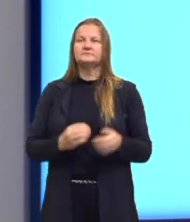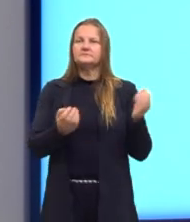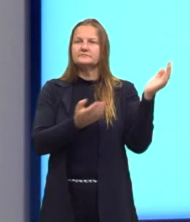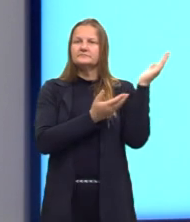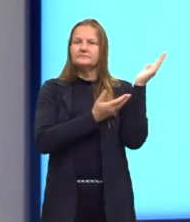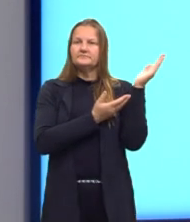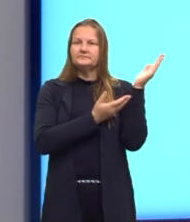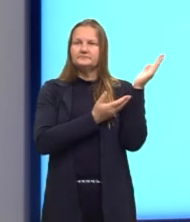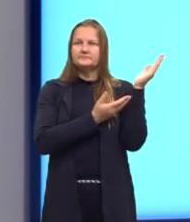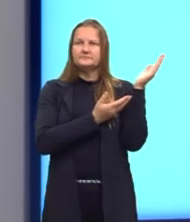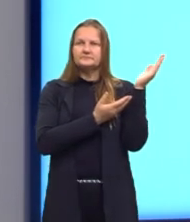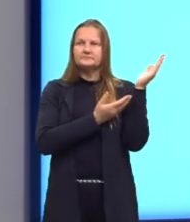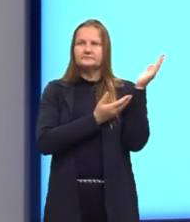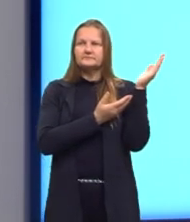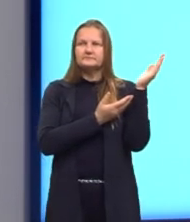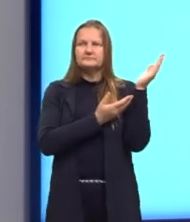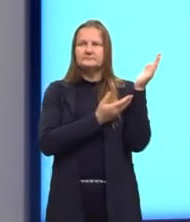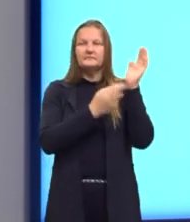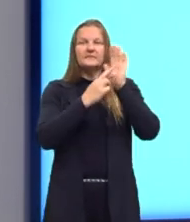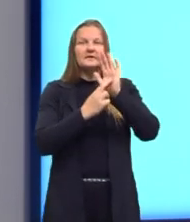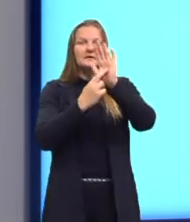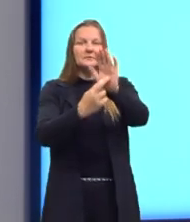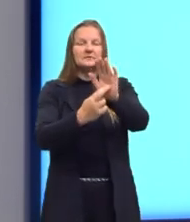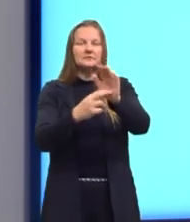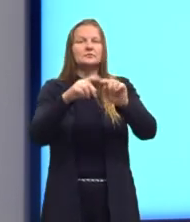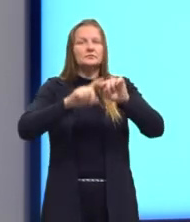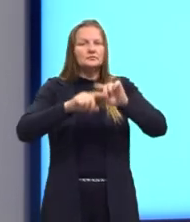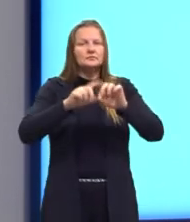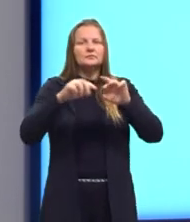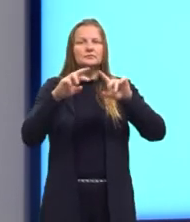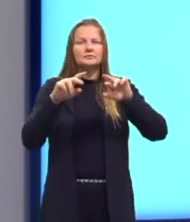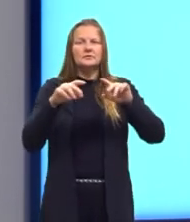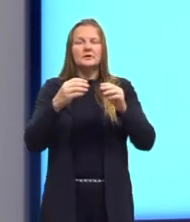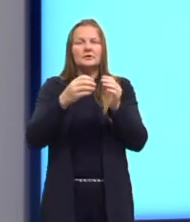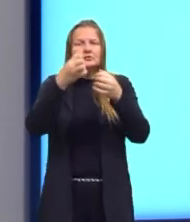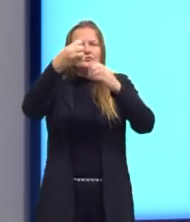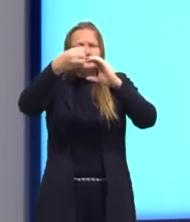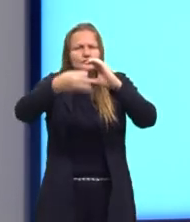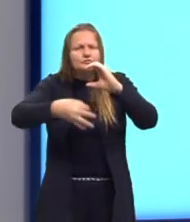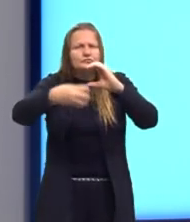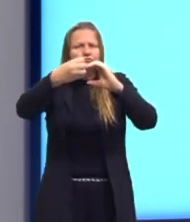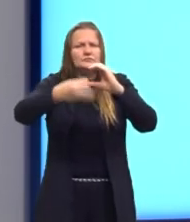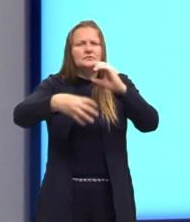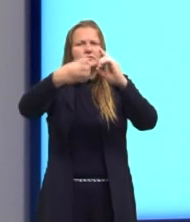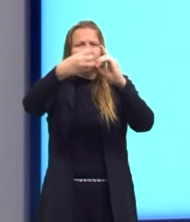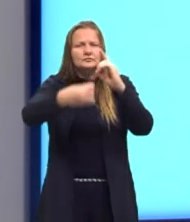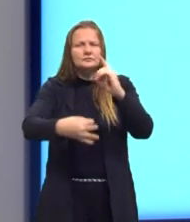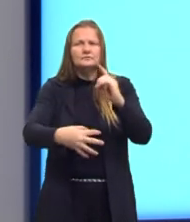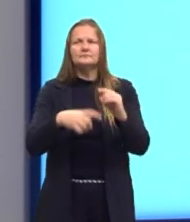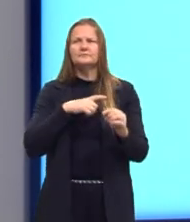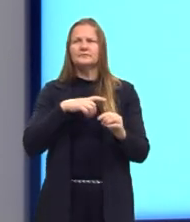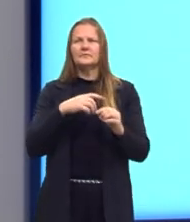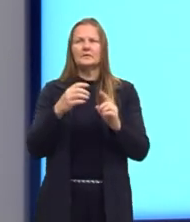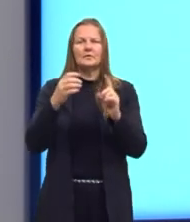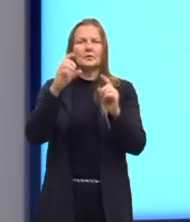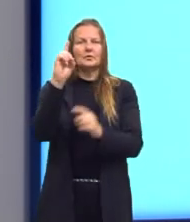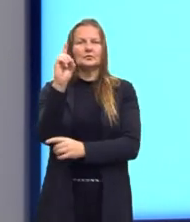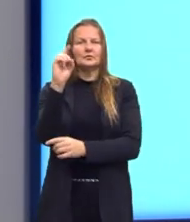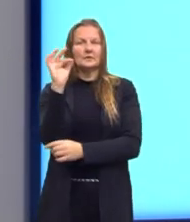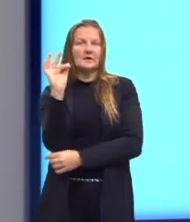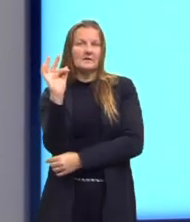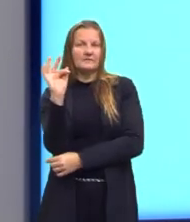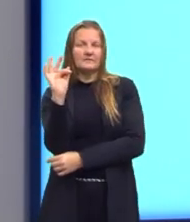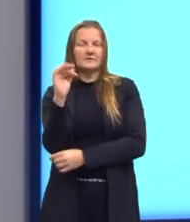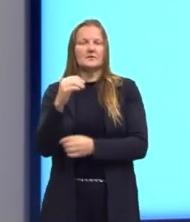Aqui eu coloquei para vocês a representação desses elementos ali, todos descritos, né? O domínio da função, que seria o